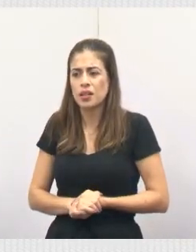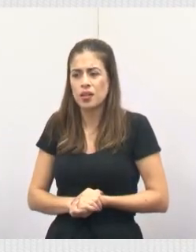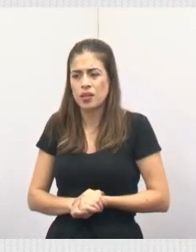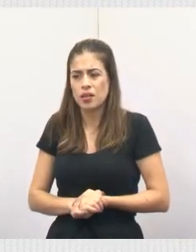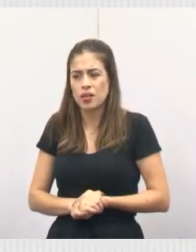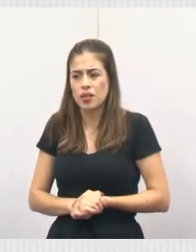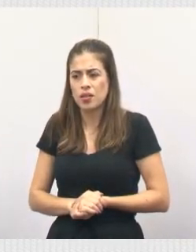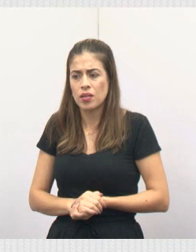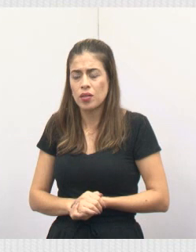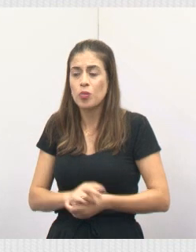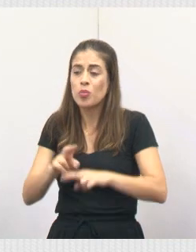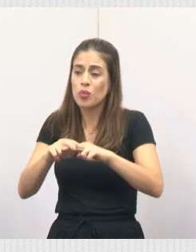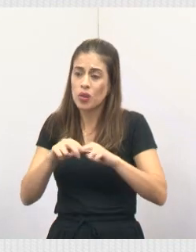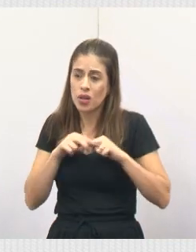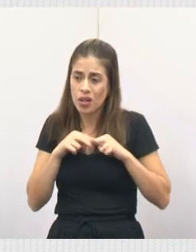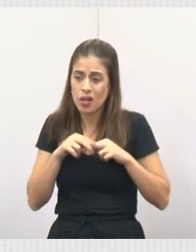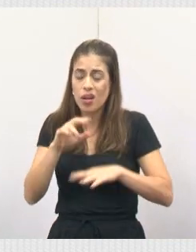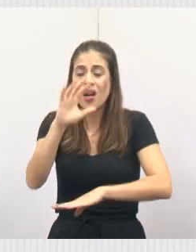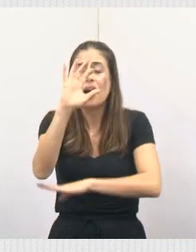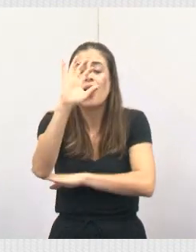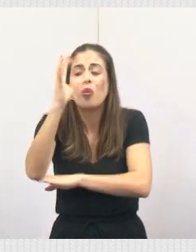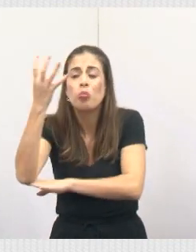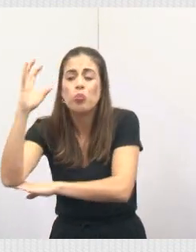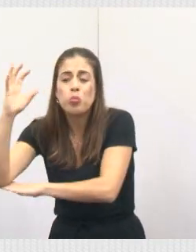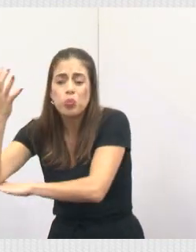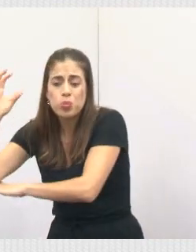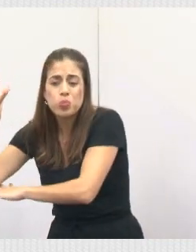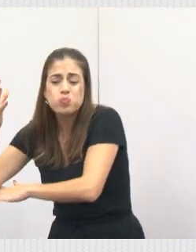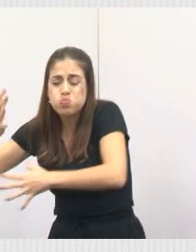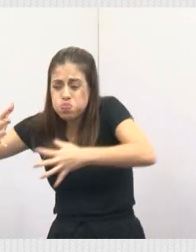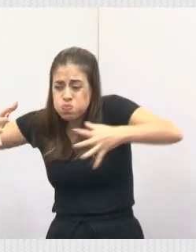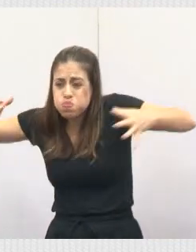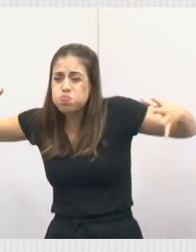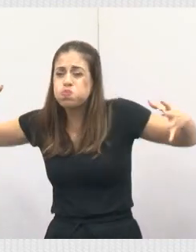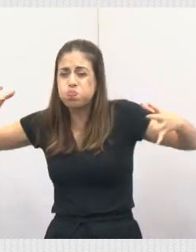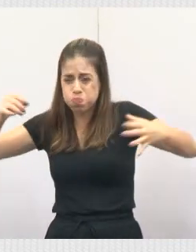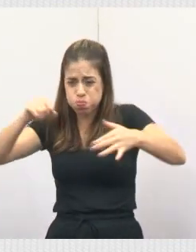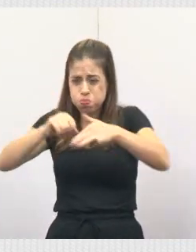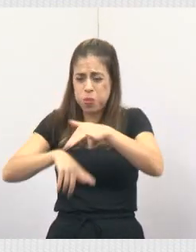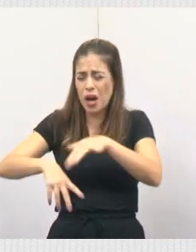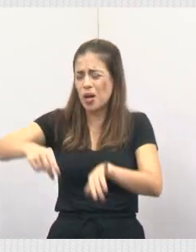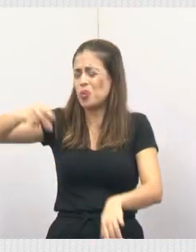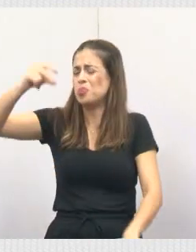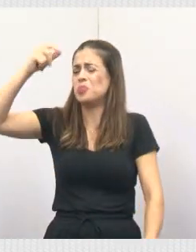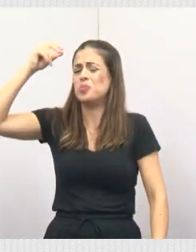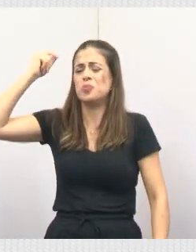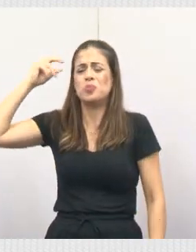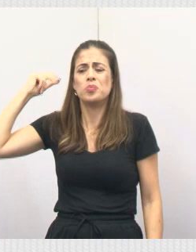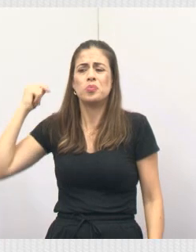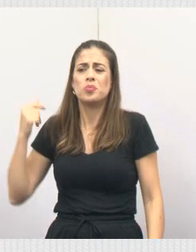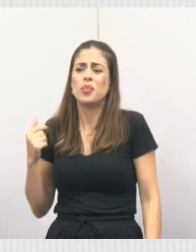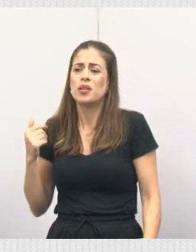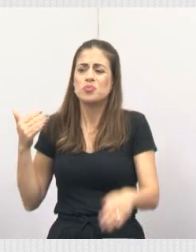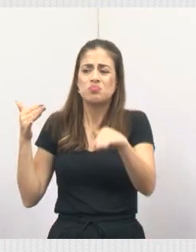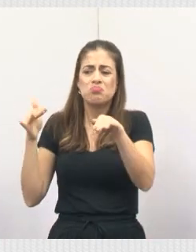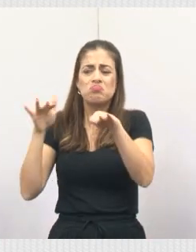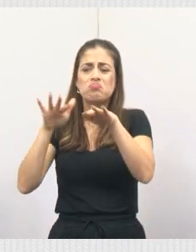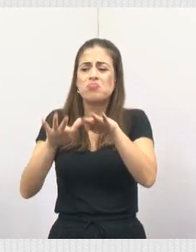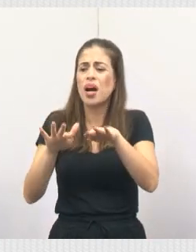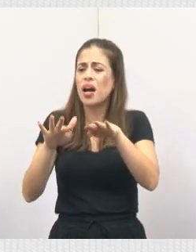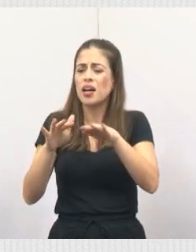Por conta das árvores que foram plantadas, árvores gigantescas, e que não tinham acessibilidade nenhuma.